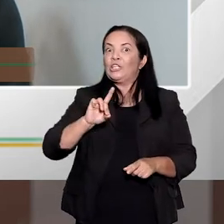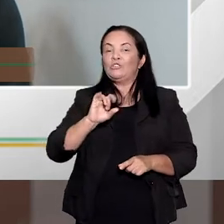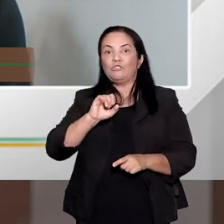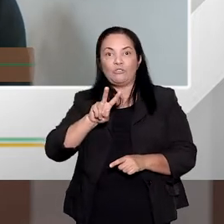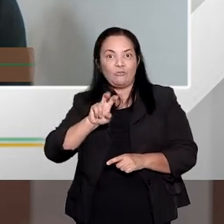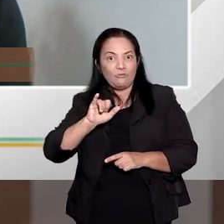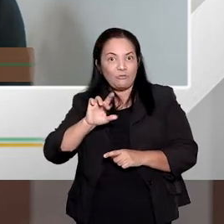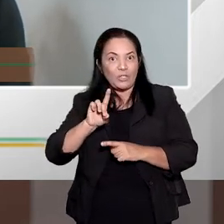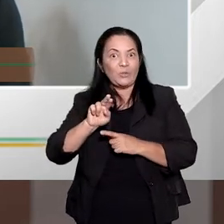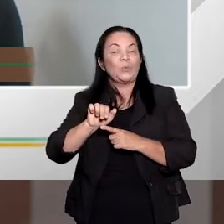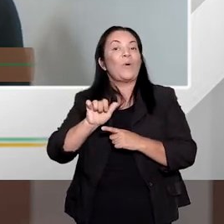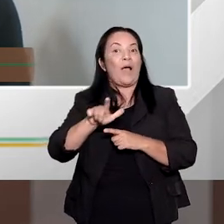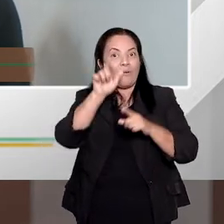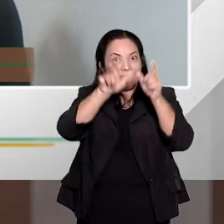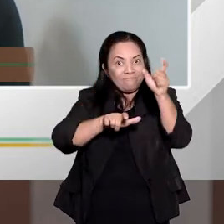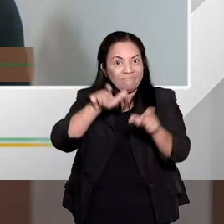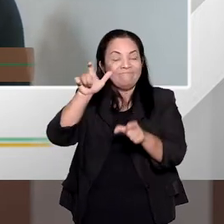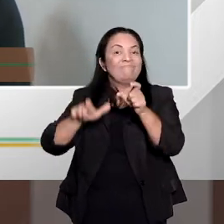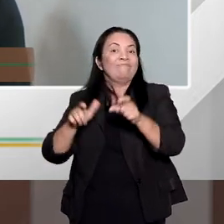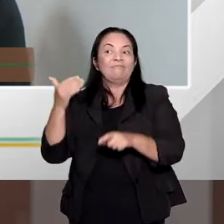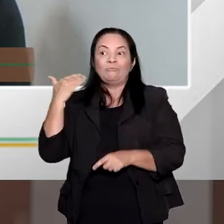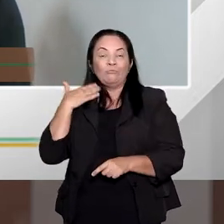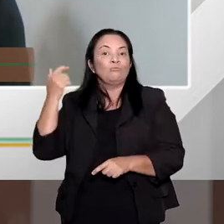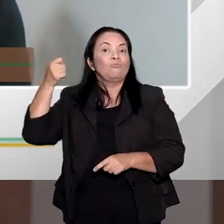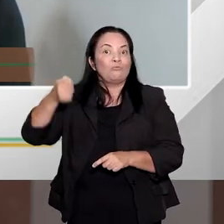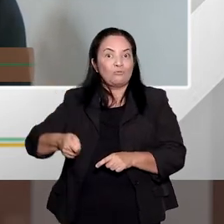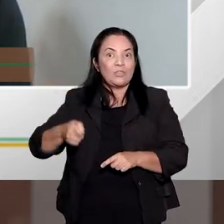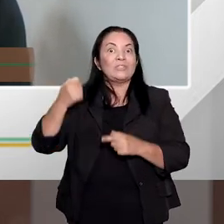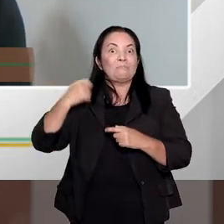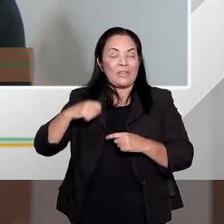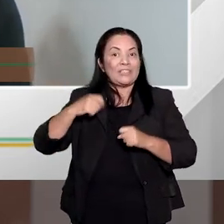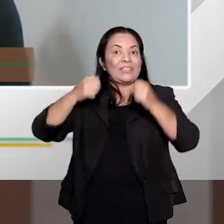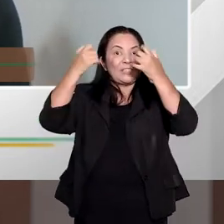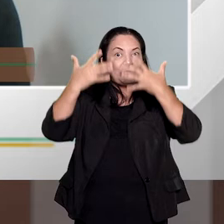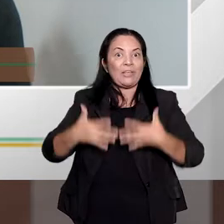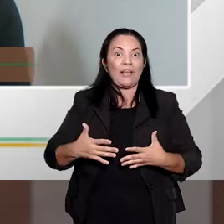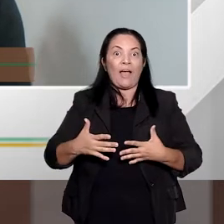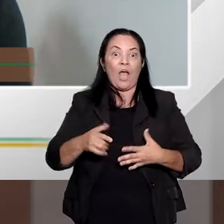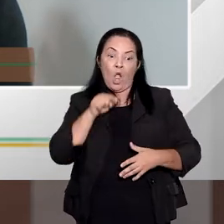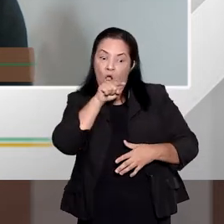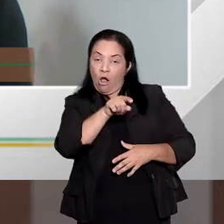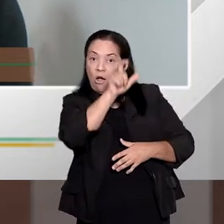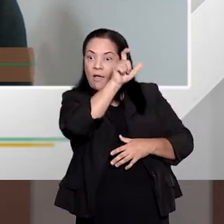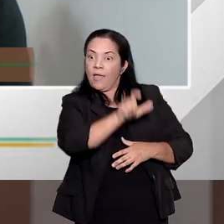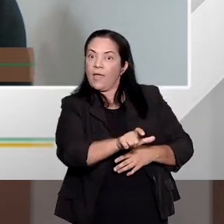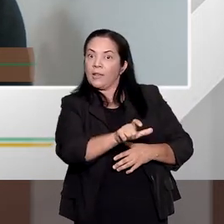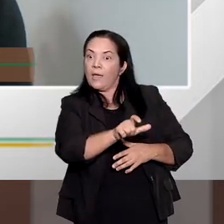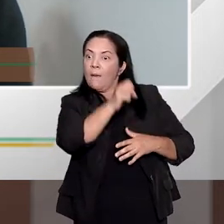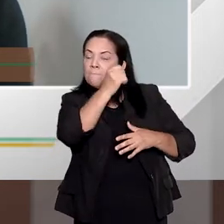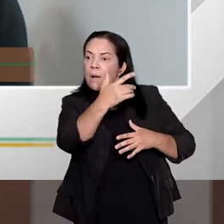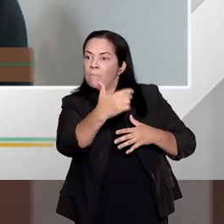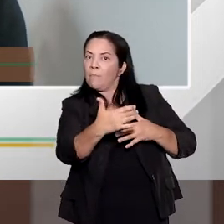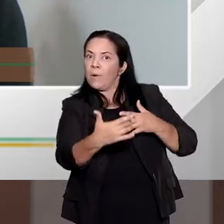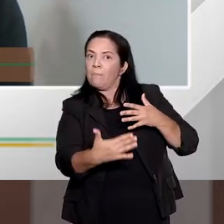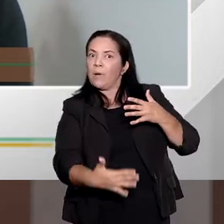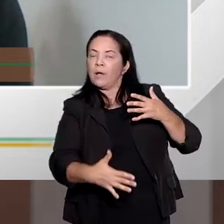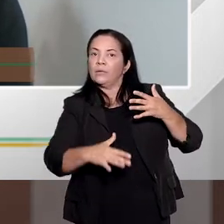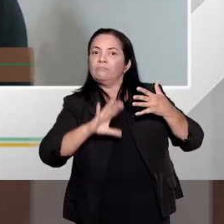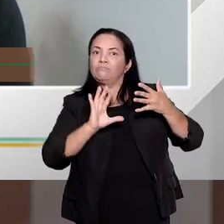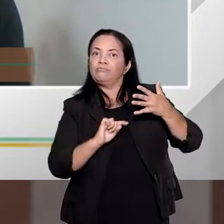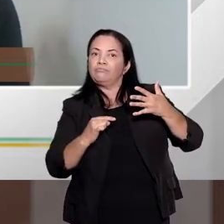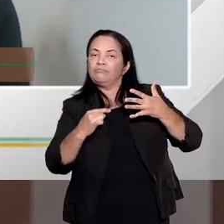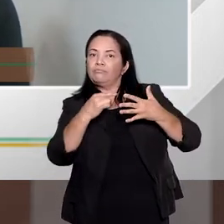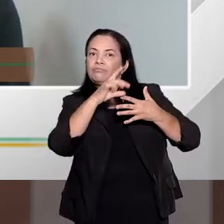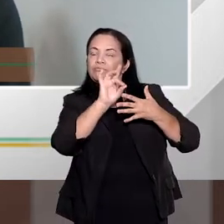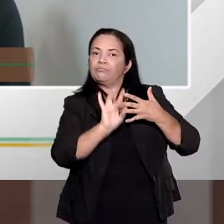ser individual, também tem que ser individualizado. O juiz, ele tem que dizer qual que é a pena. Lembrando que o Código Penal, ele, tipo, no